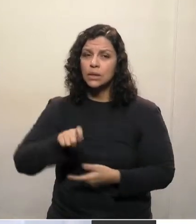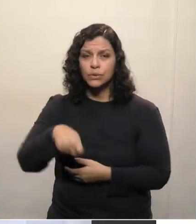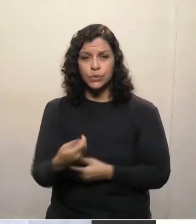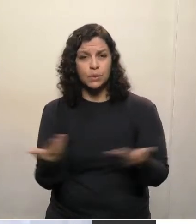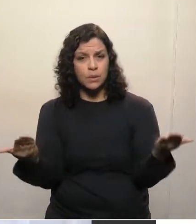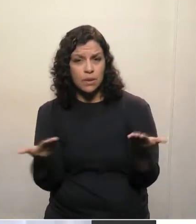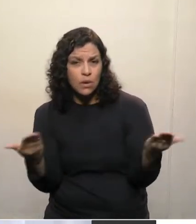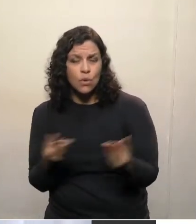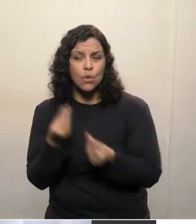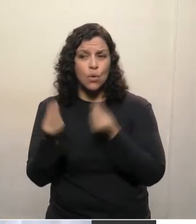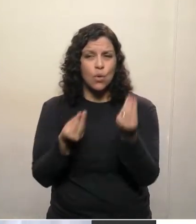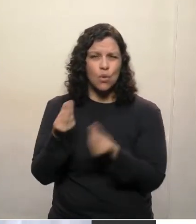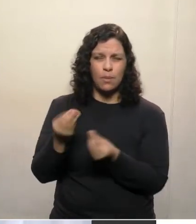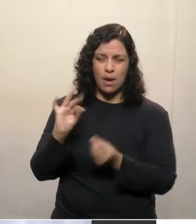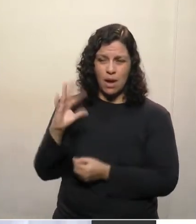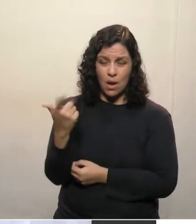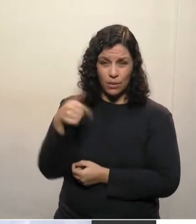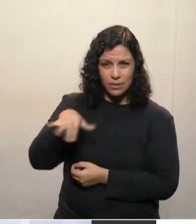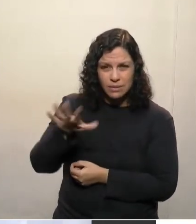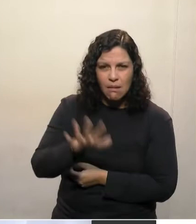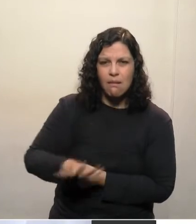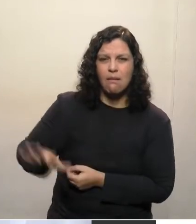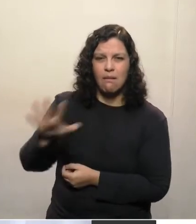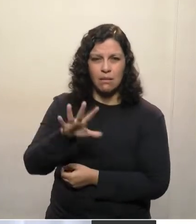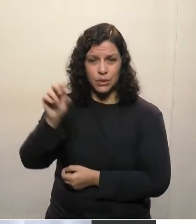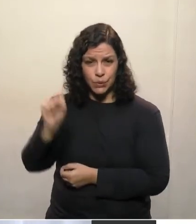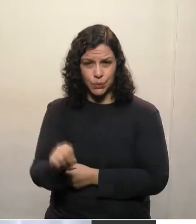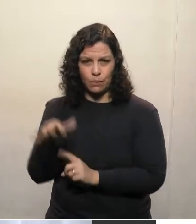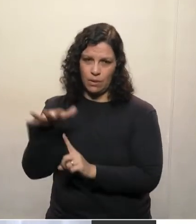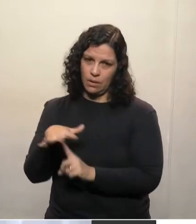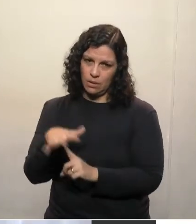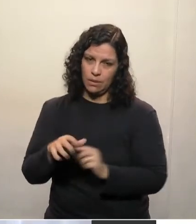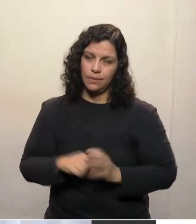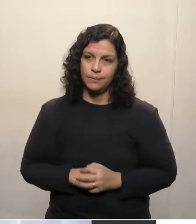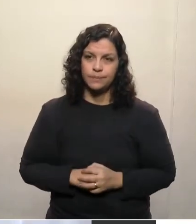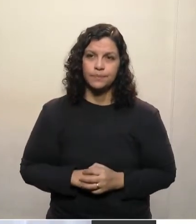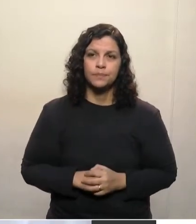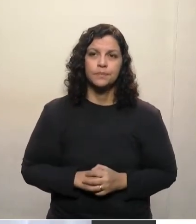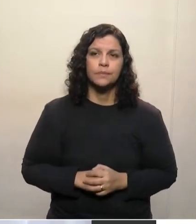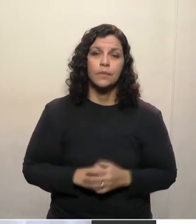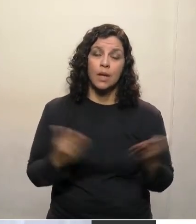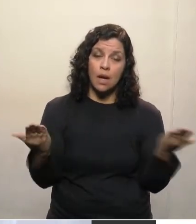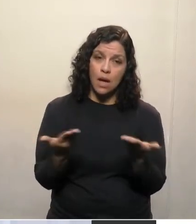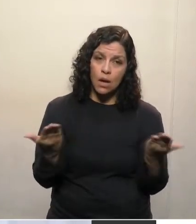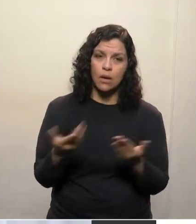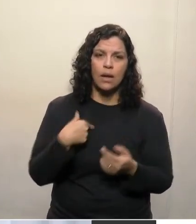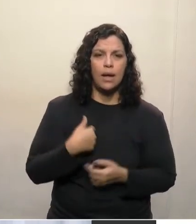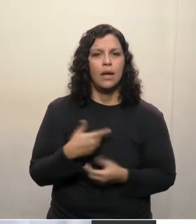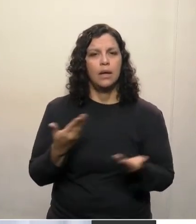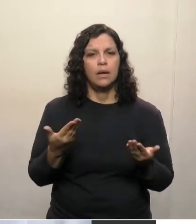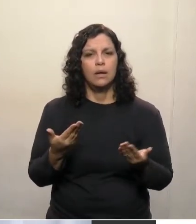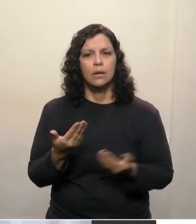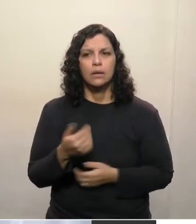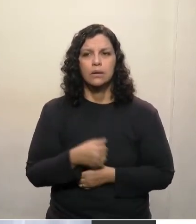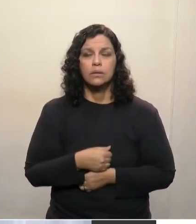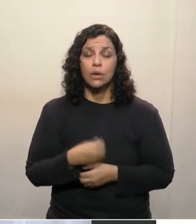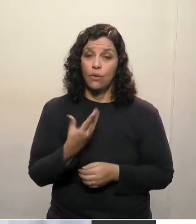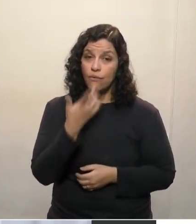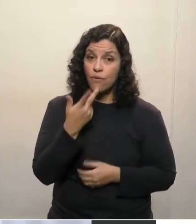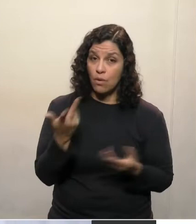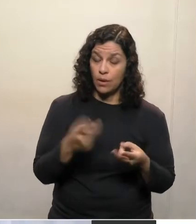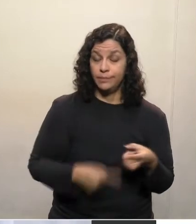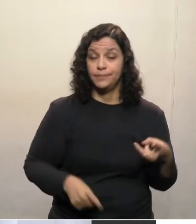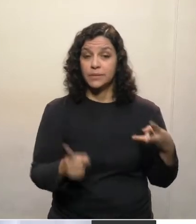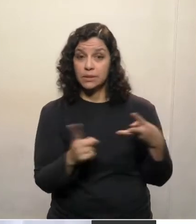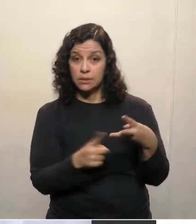situações que são aqui pertinentes à região sul do estado do Paraná. Está certo? Então, essa é a minha colocação.